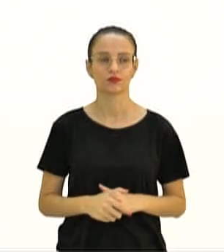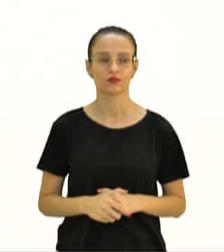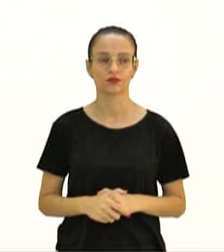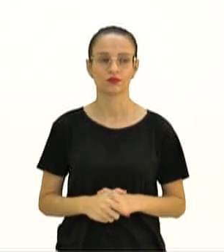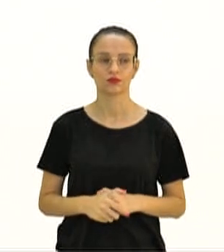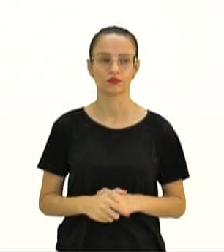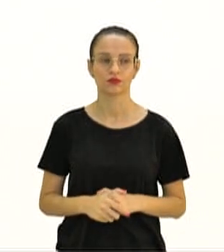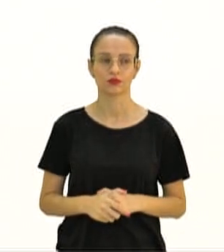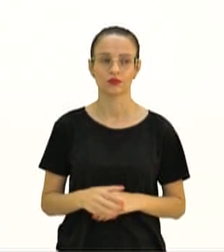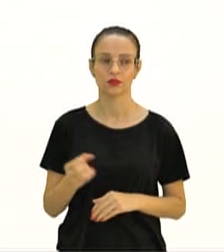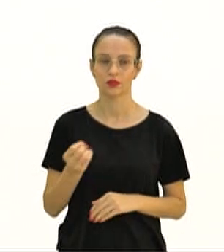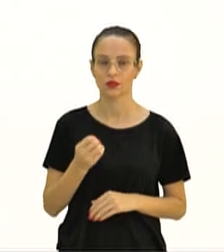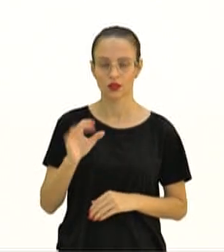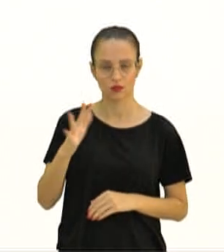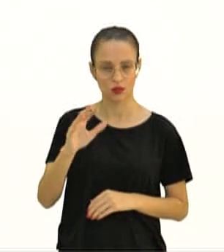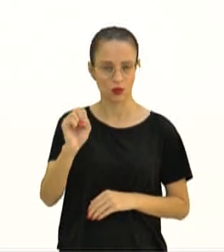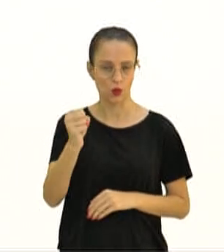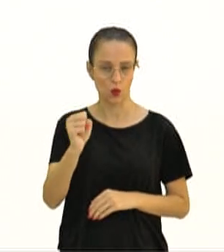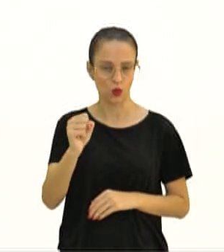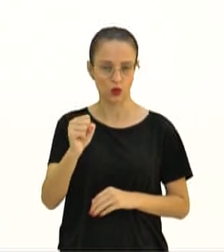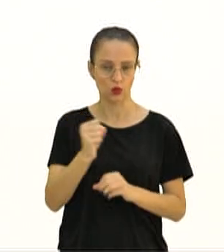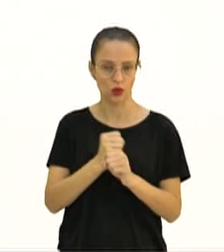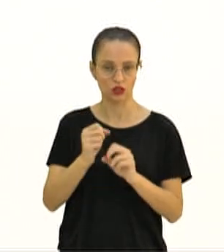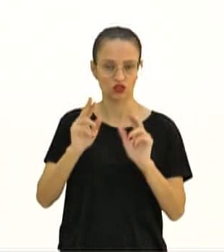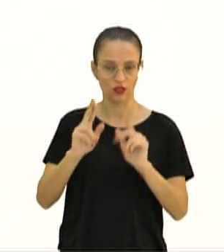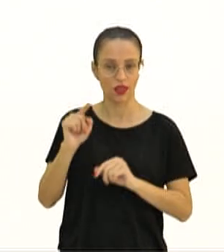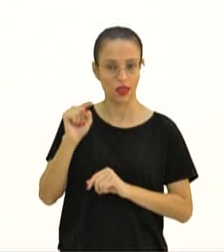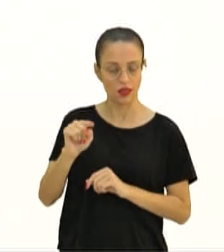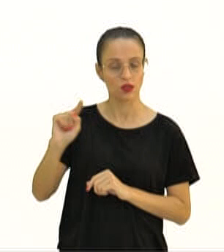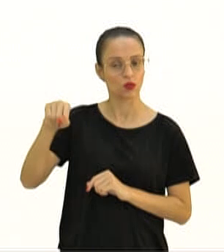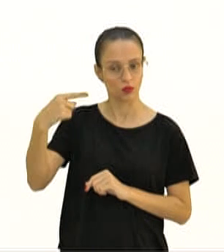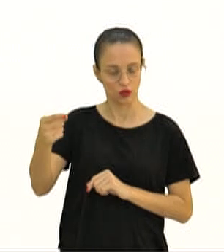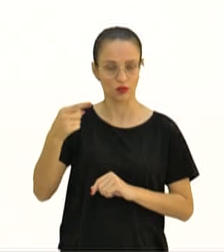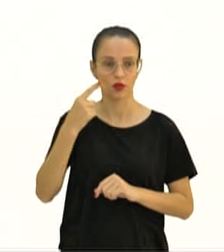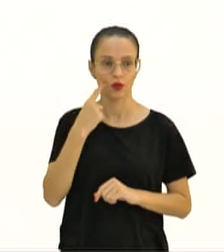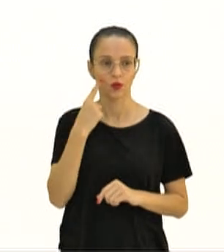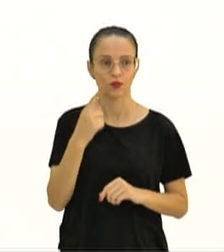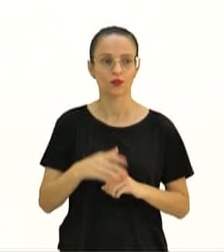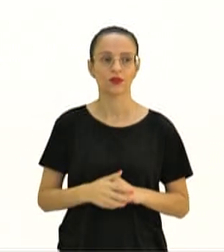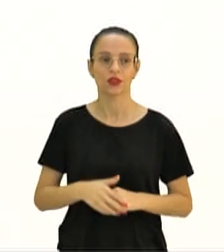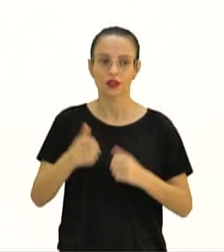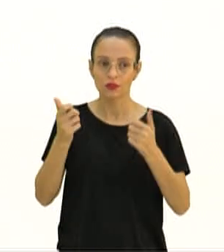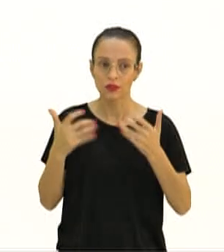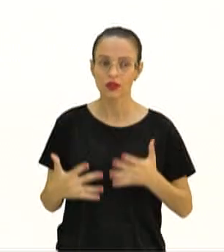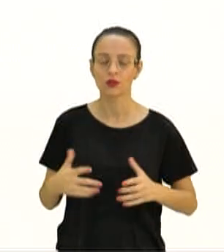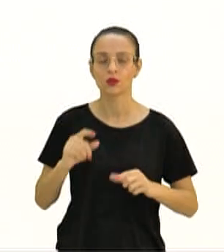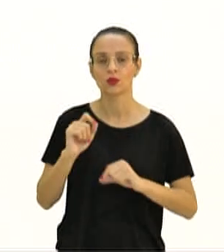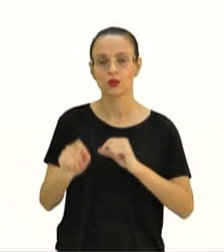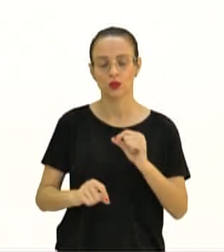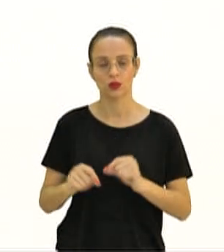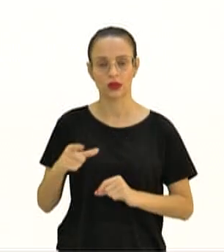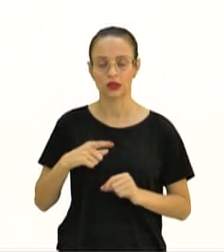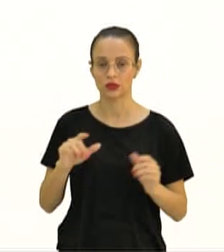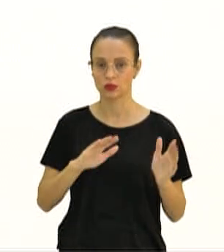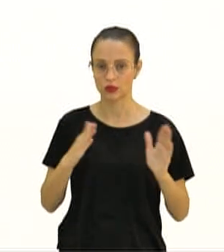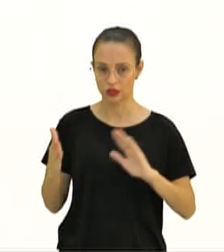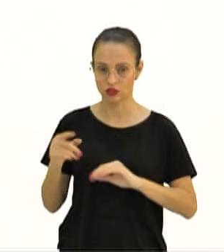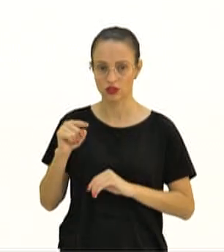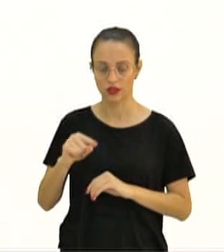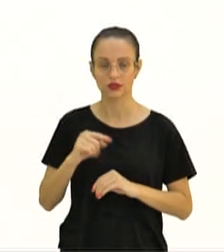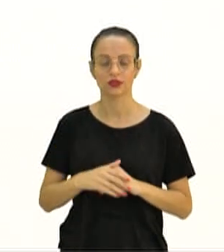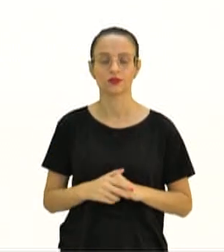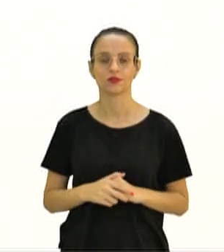São alguns, uns oito anos somente de diferença. Tudo bem? Então, a classificação de Whittaker, que a gente vai estar utilizando durante a segunda série,